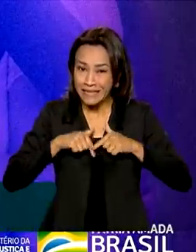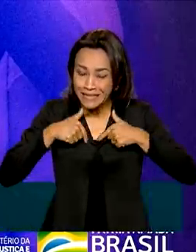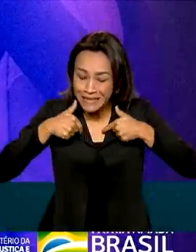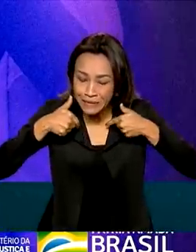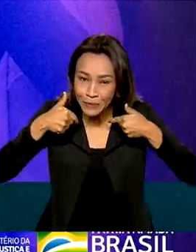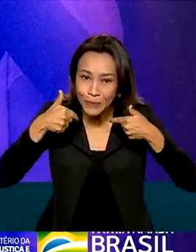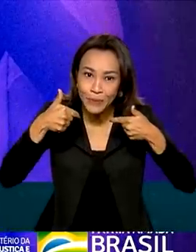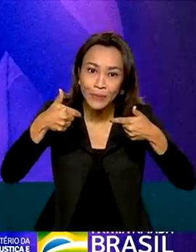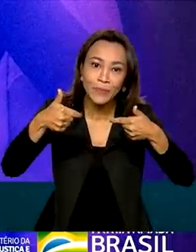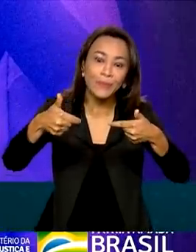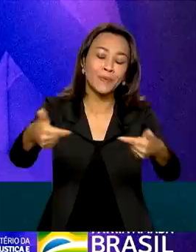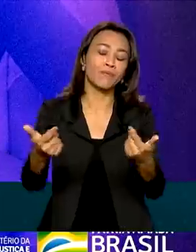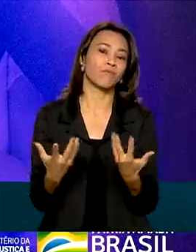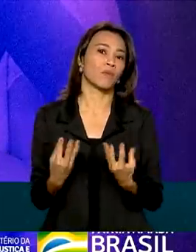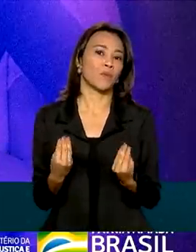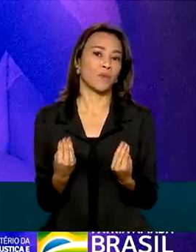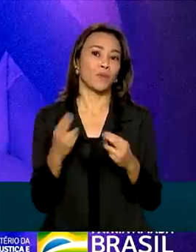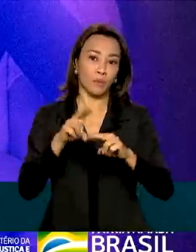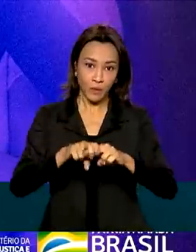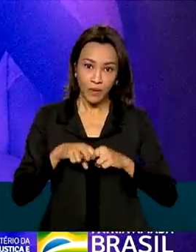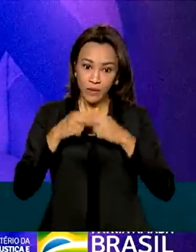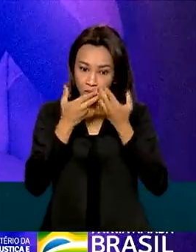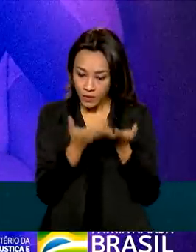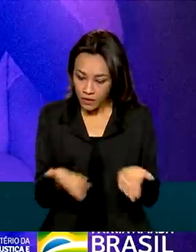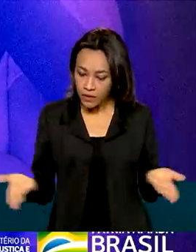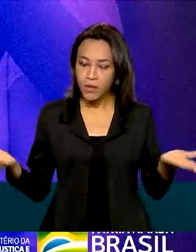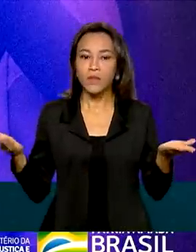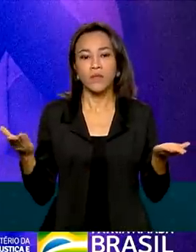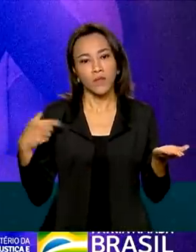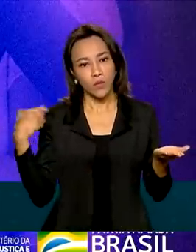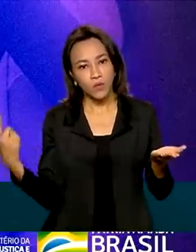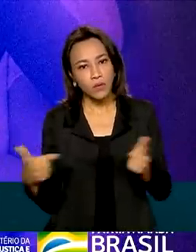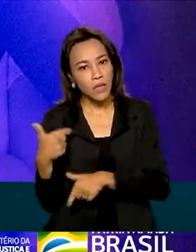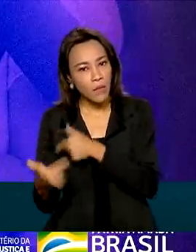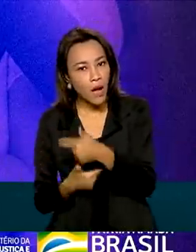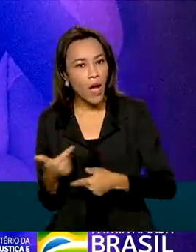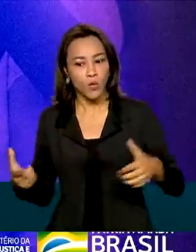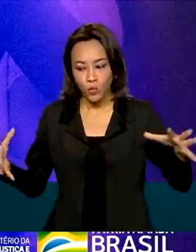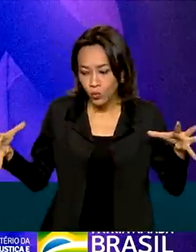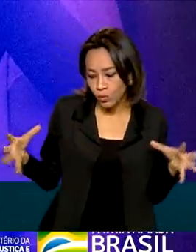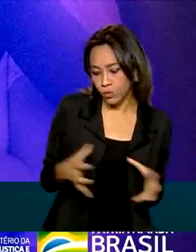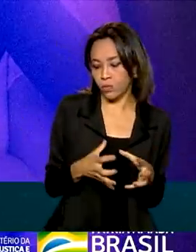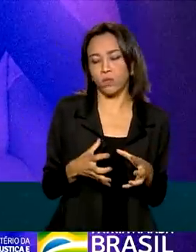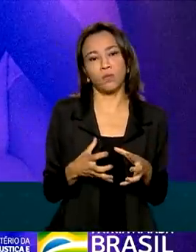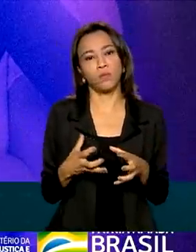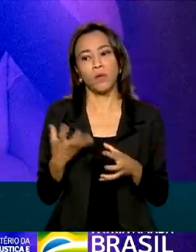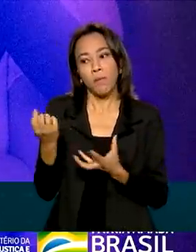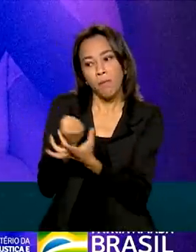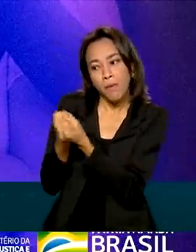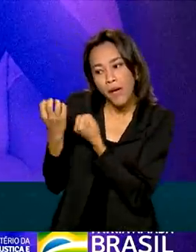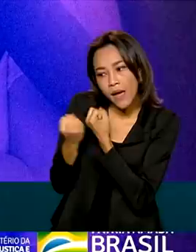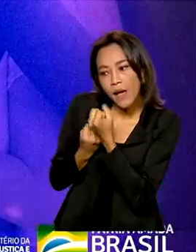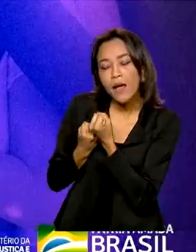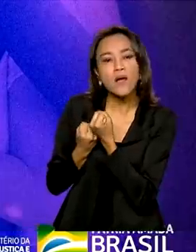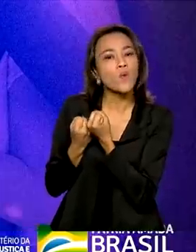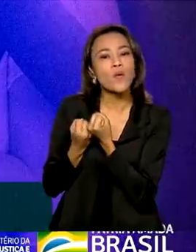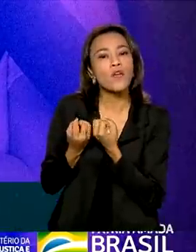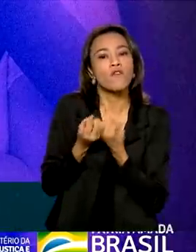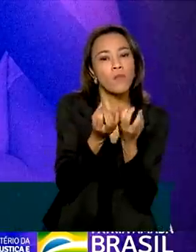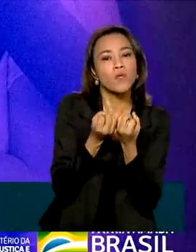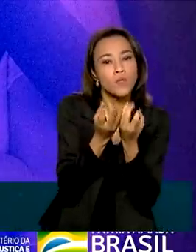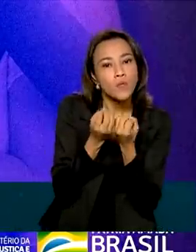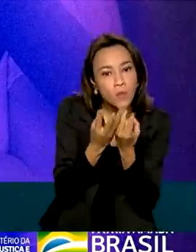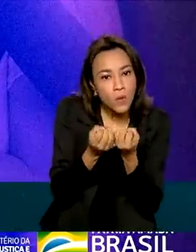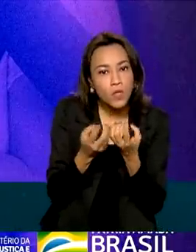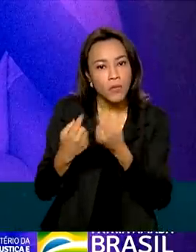A gente tem que evoluir muito e, por isso, essa iniciativa aqui dos nossos ministérios de fazer essa operação, de trazer dados extremamente atualizados